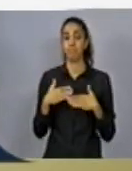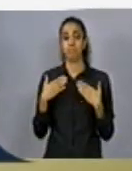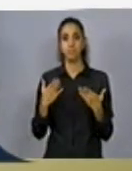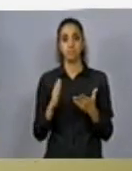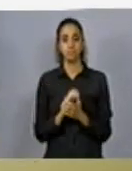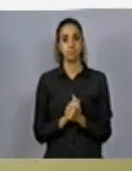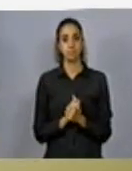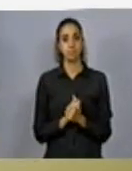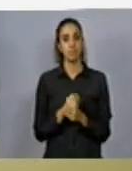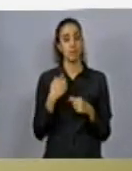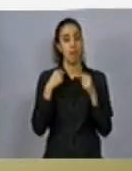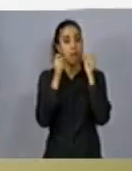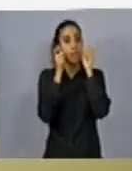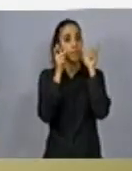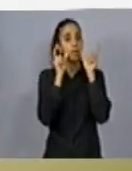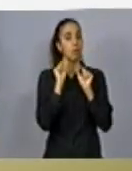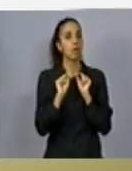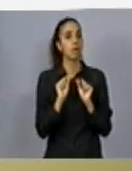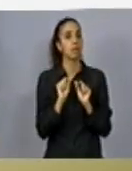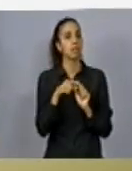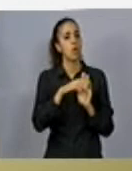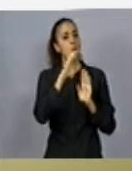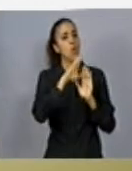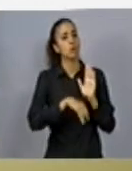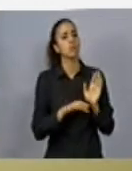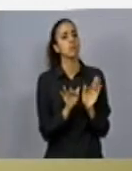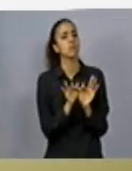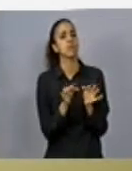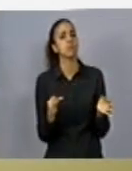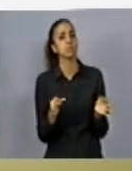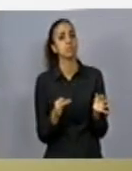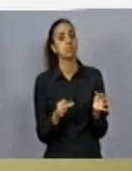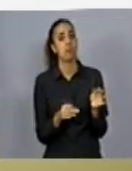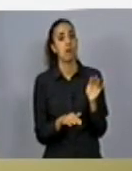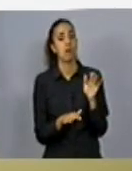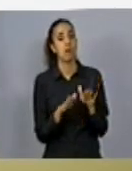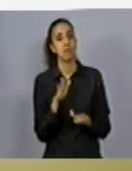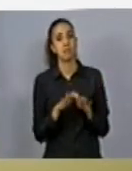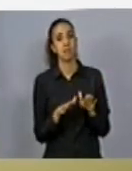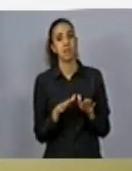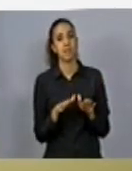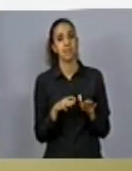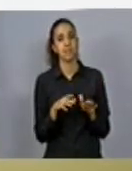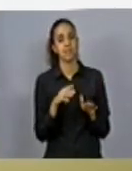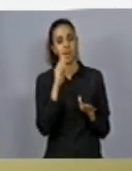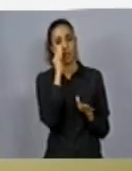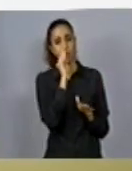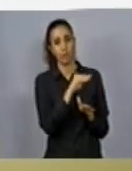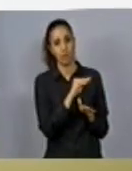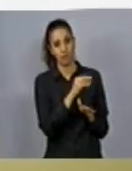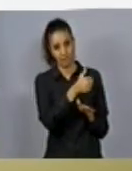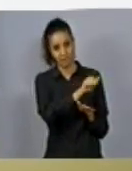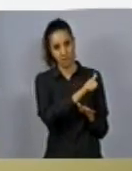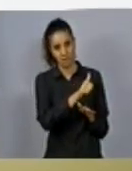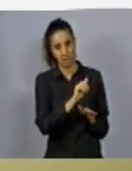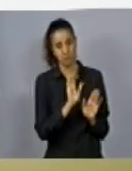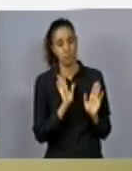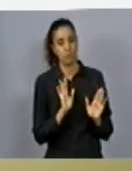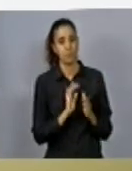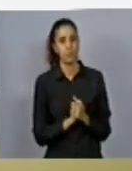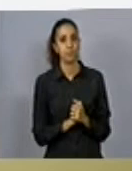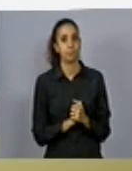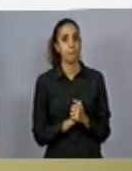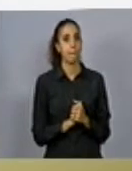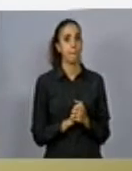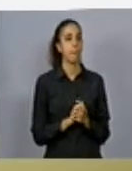de chamar a atenção para esse conceito muito simples, que às vezes é ignorado nas avaliações ambientais. A